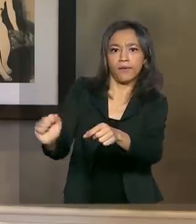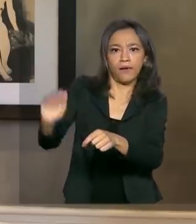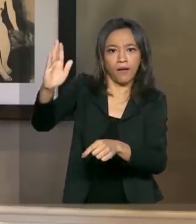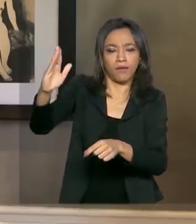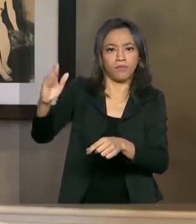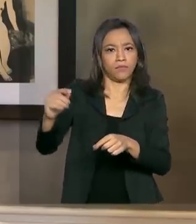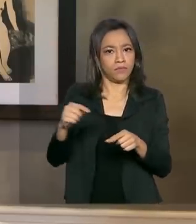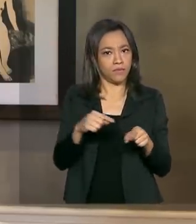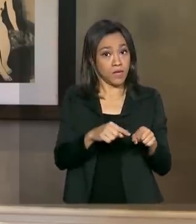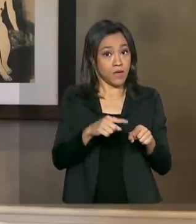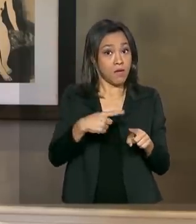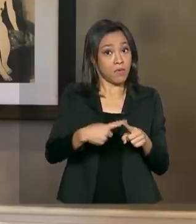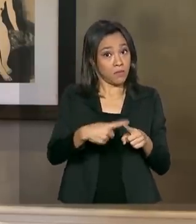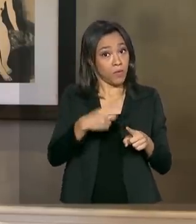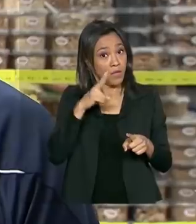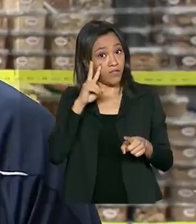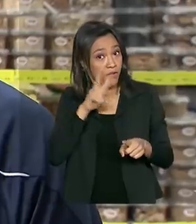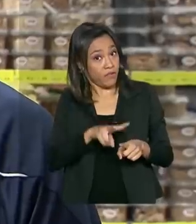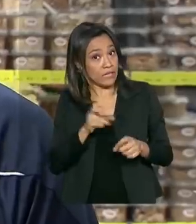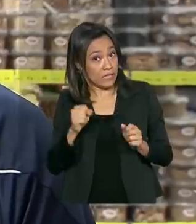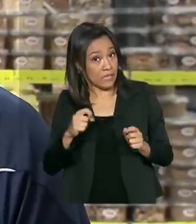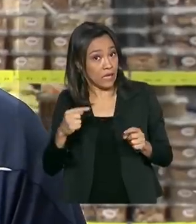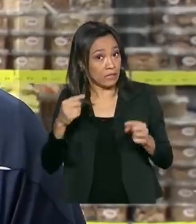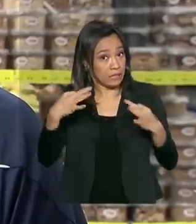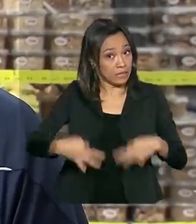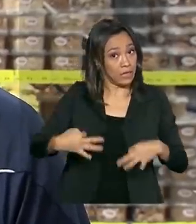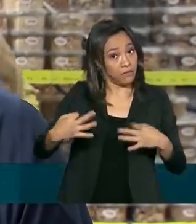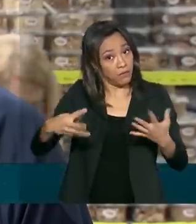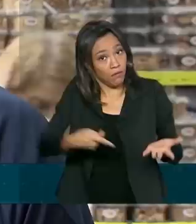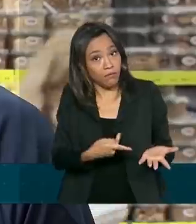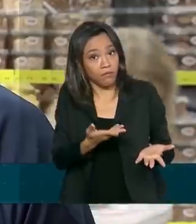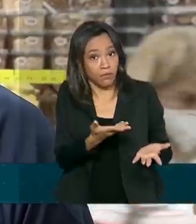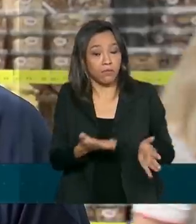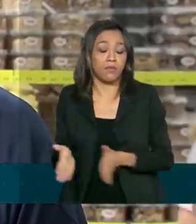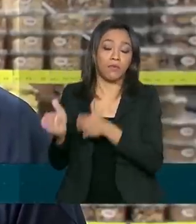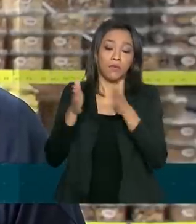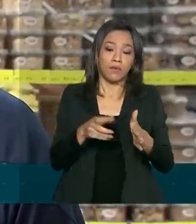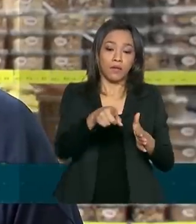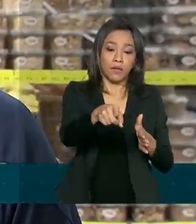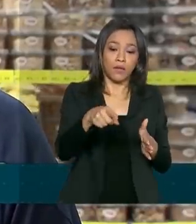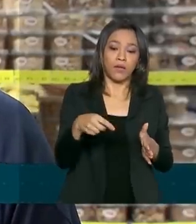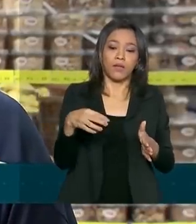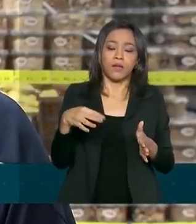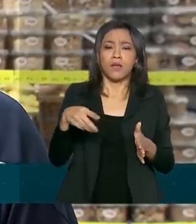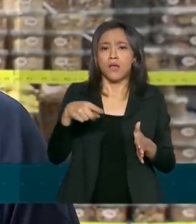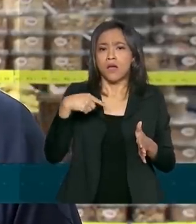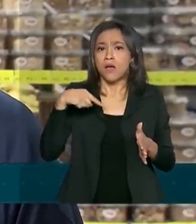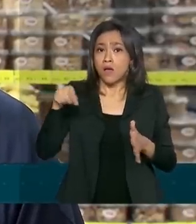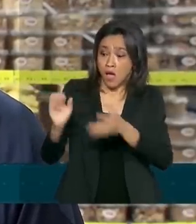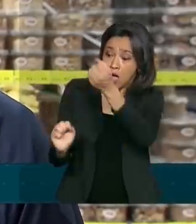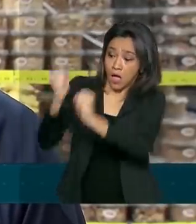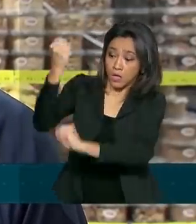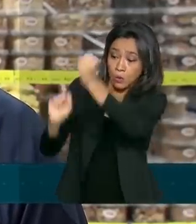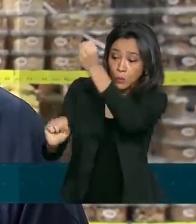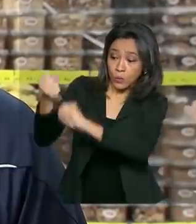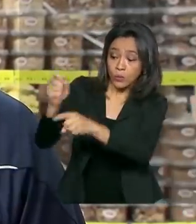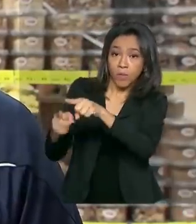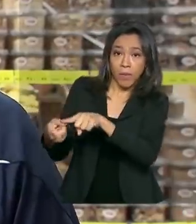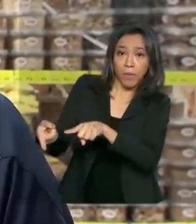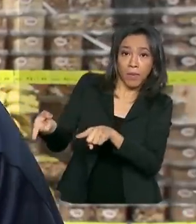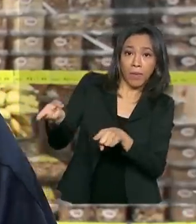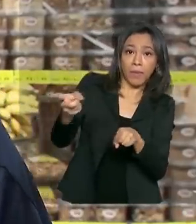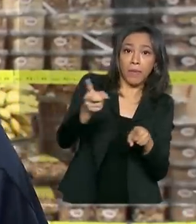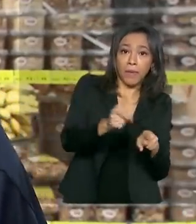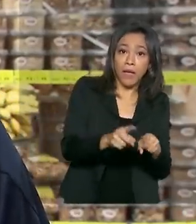seria abusivo, mas isso que nós vamos olhar. Caberia mais, eu acho, tanto da indústria até o empresário se